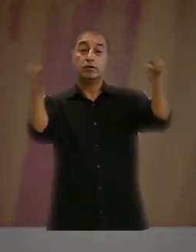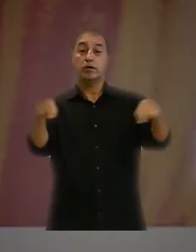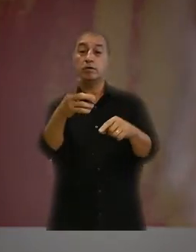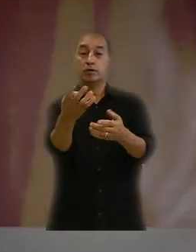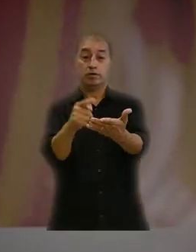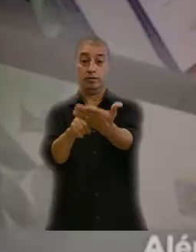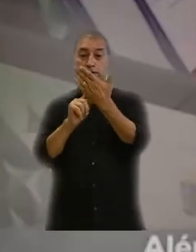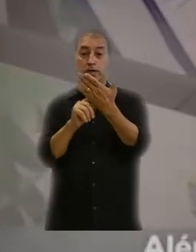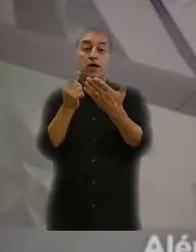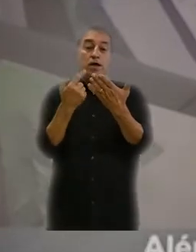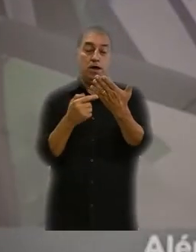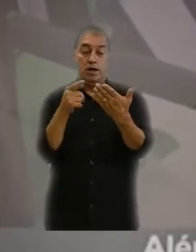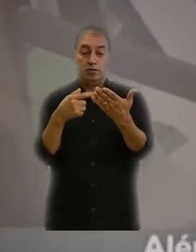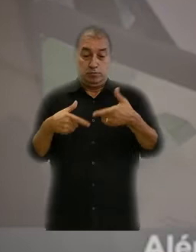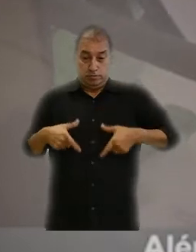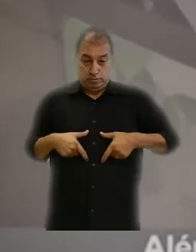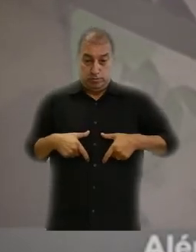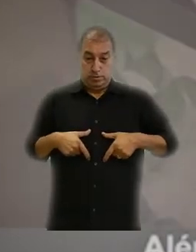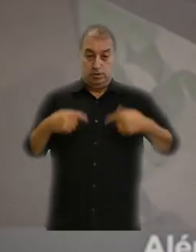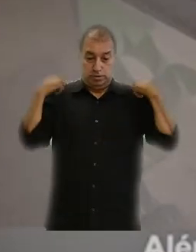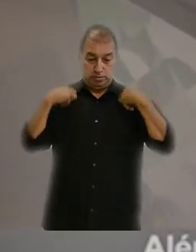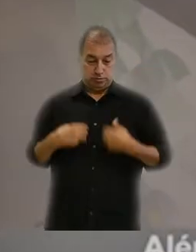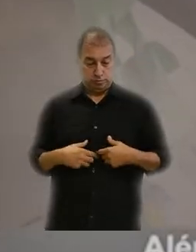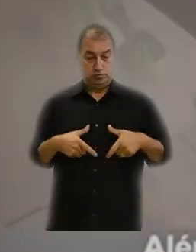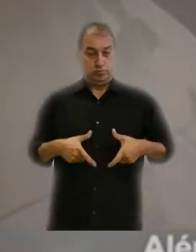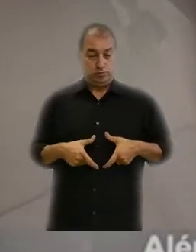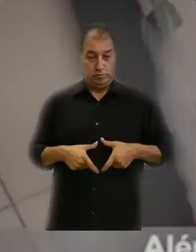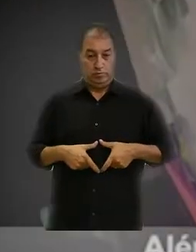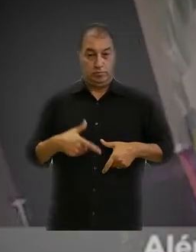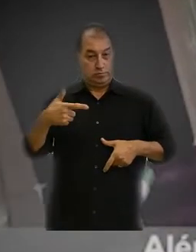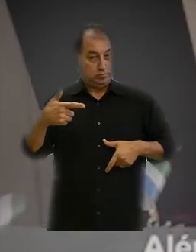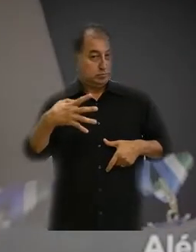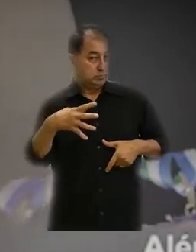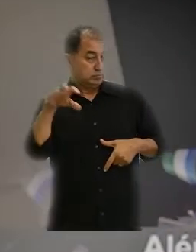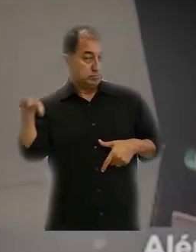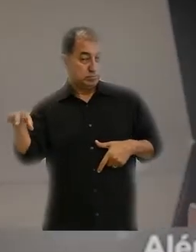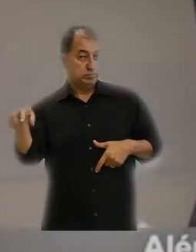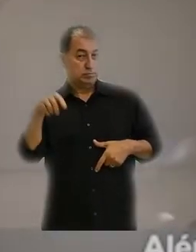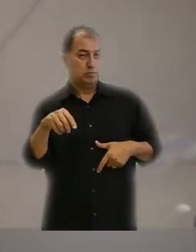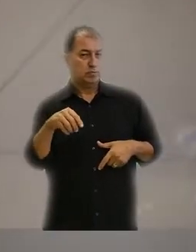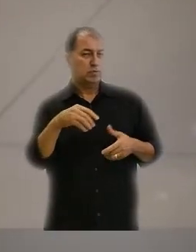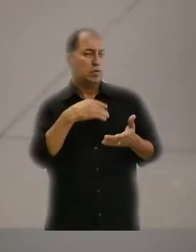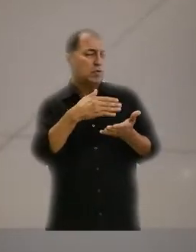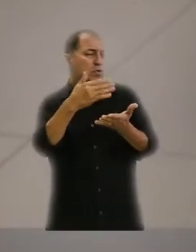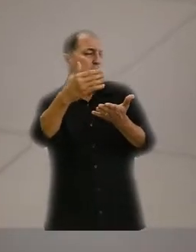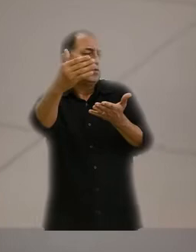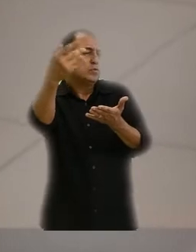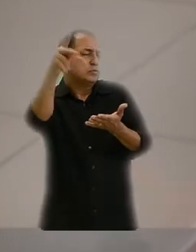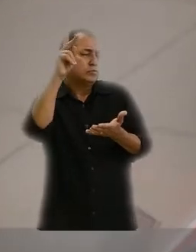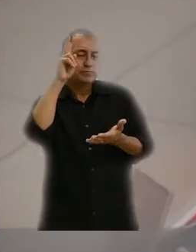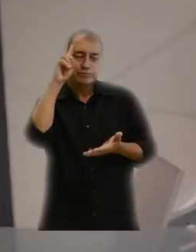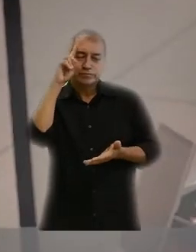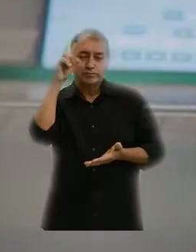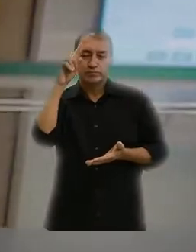um clique, além de condecorações e medalhas recebidas pelo TRT da 24ª Região ao longo de sua